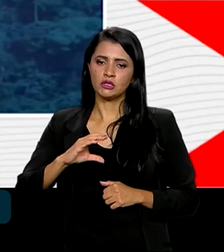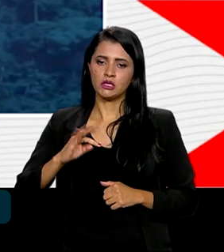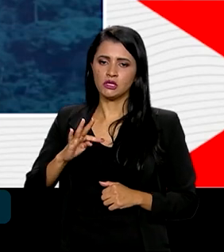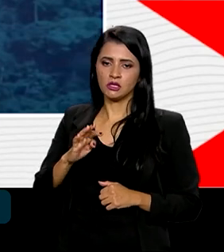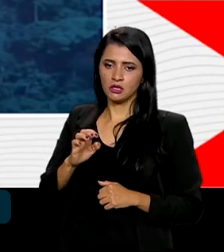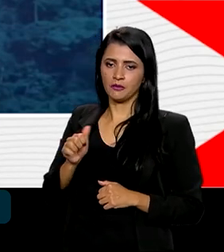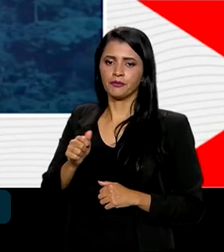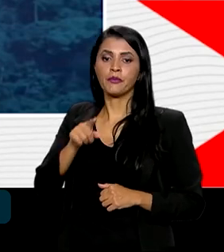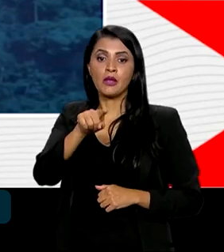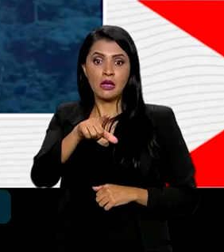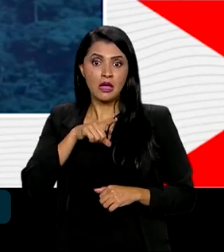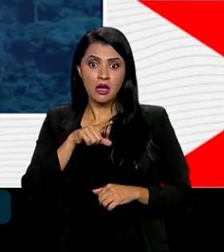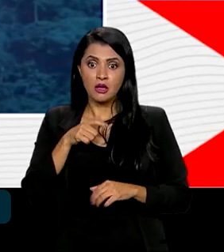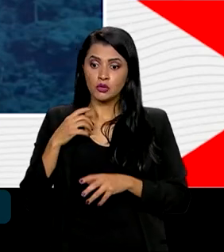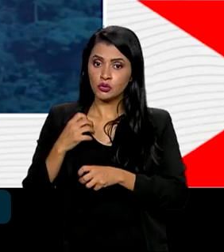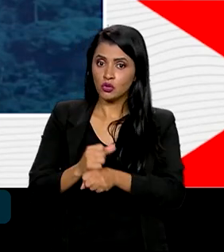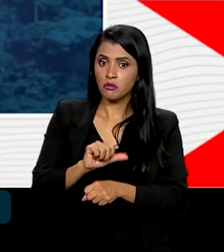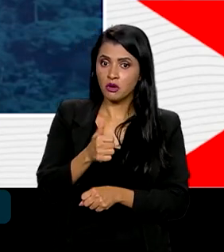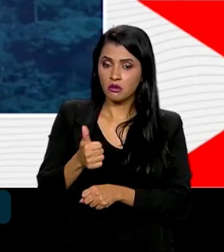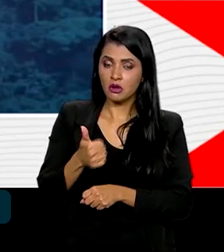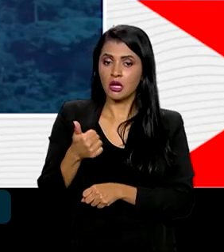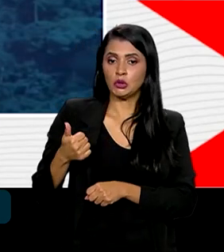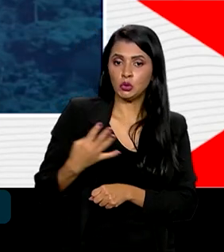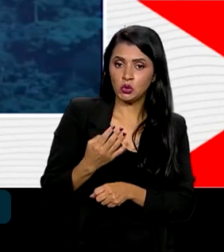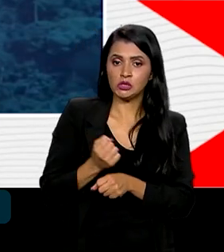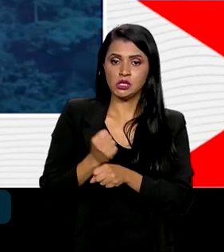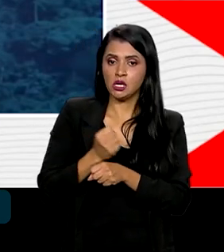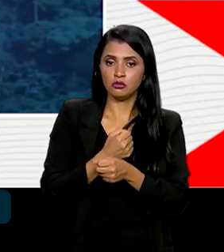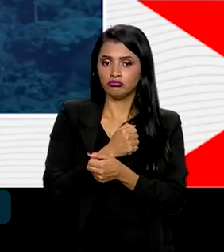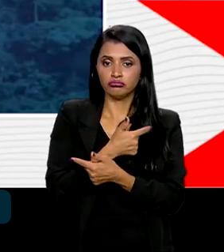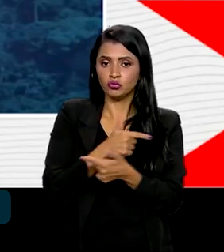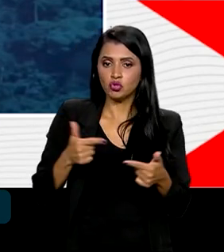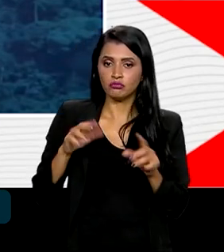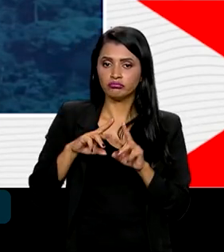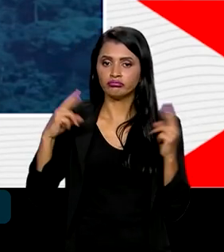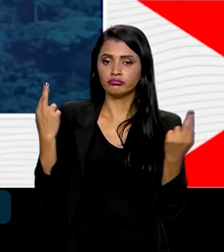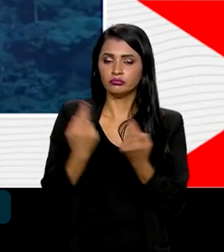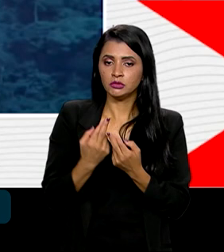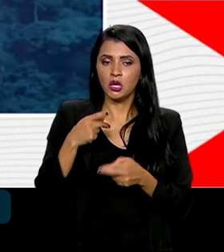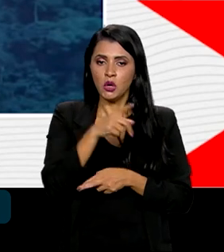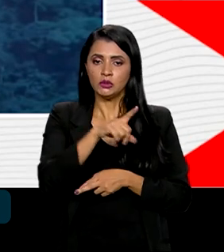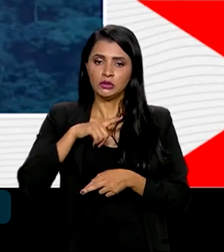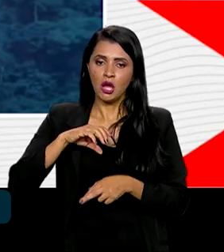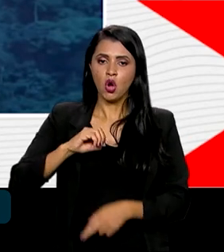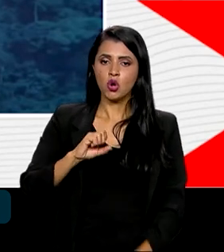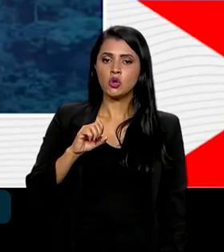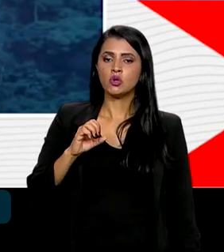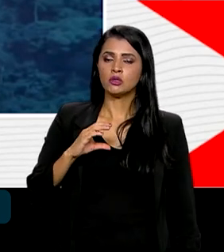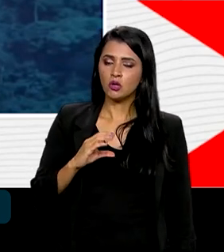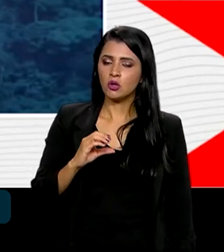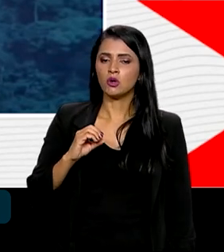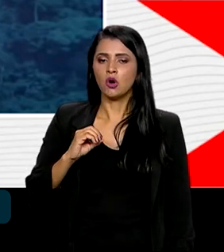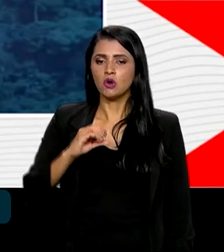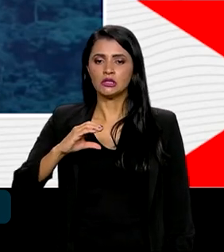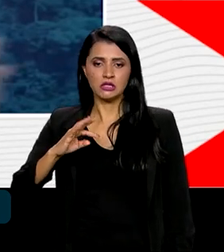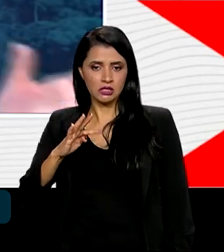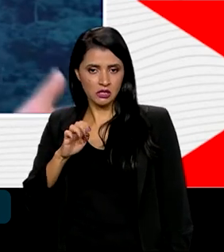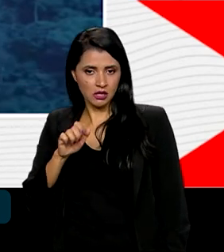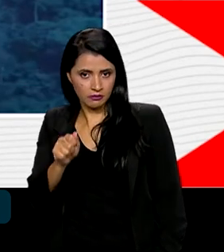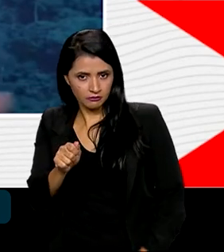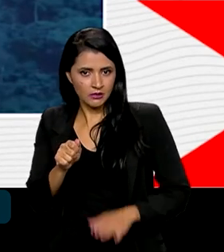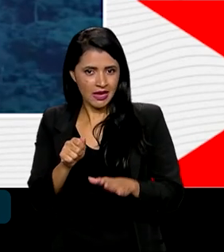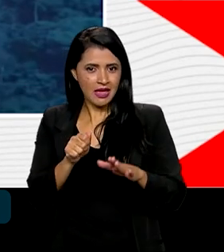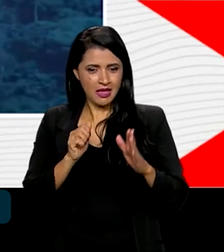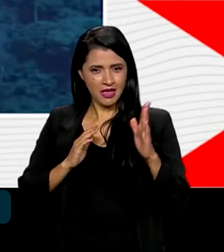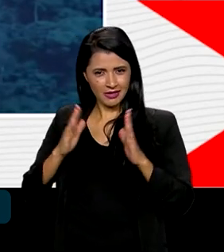tínhamos uma reunião dos presidentes que compõem o Tratado de Cooperação da Amazônia. E esse espaço